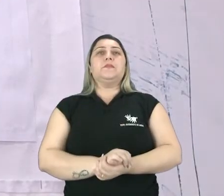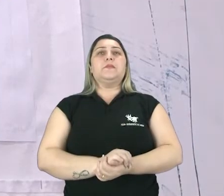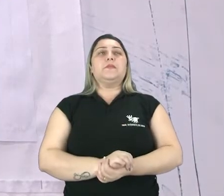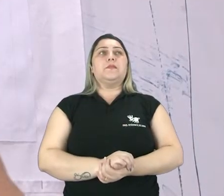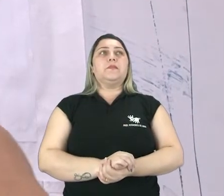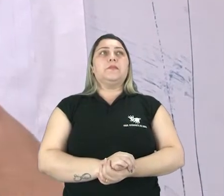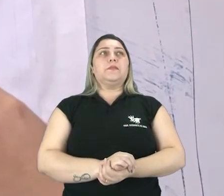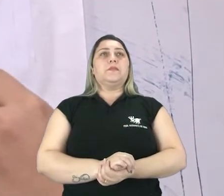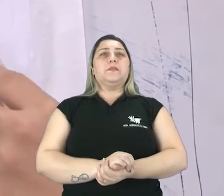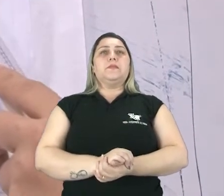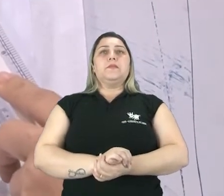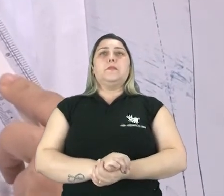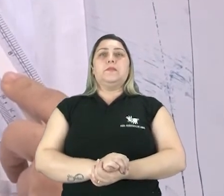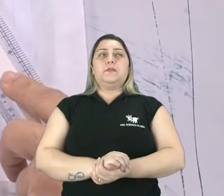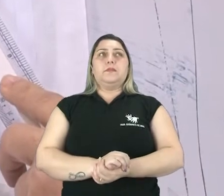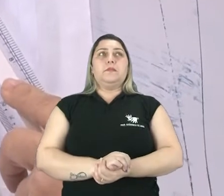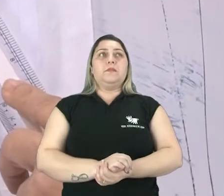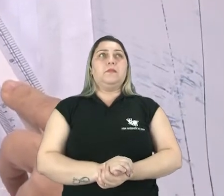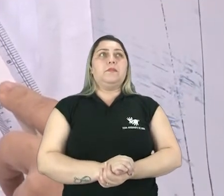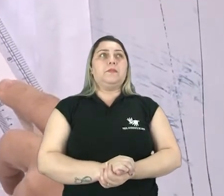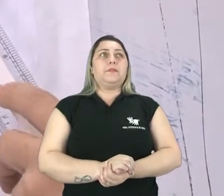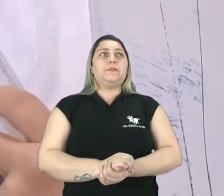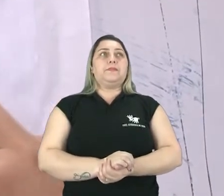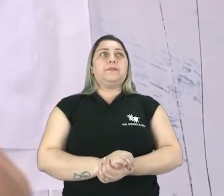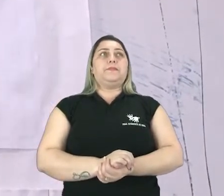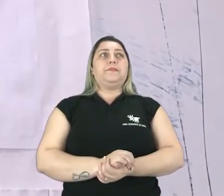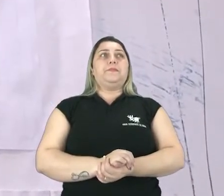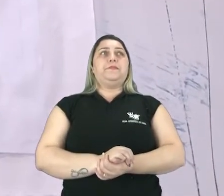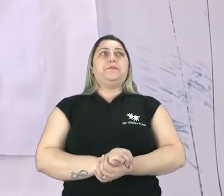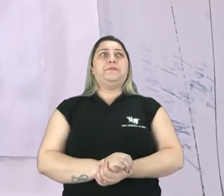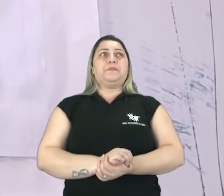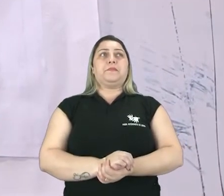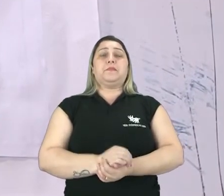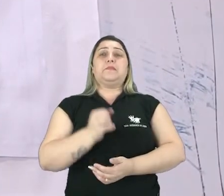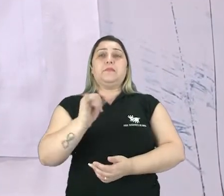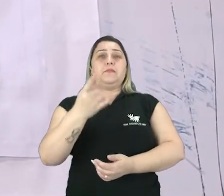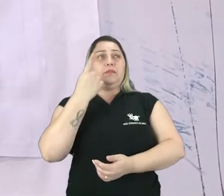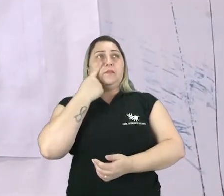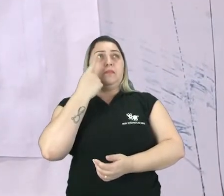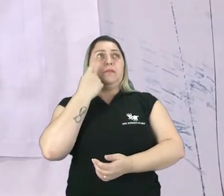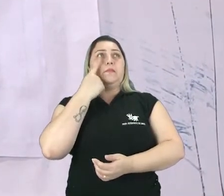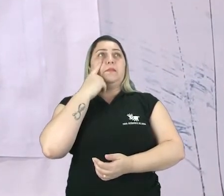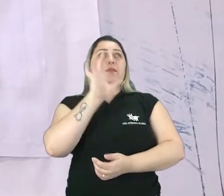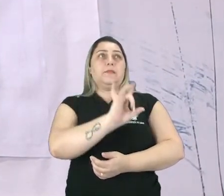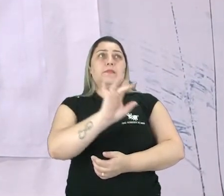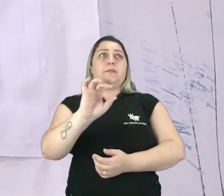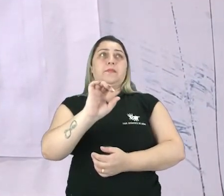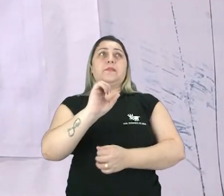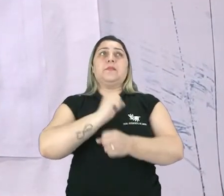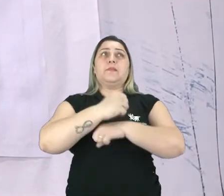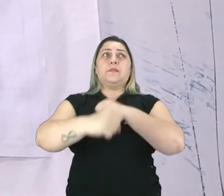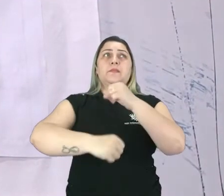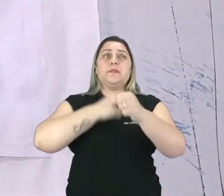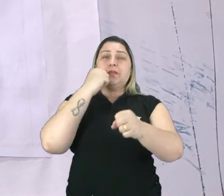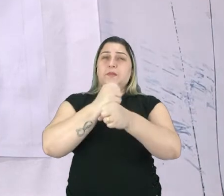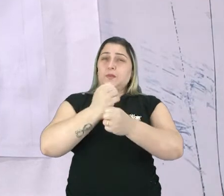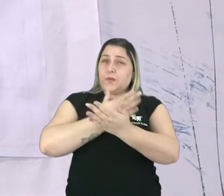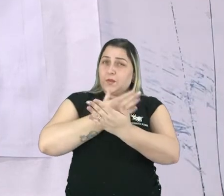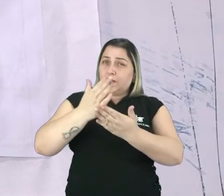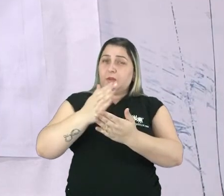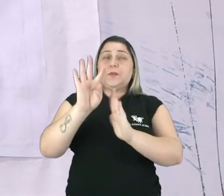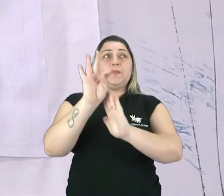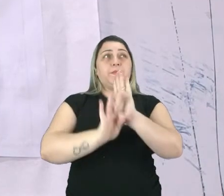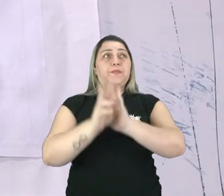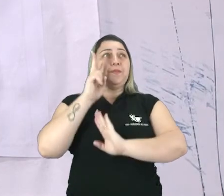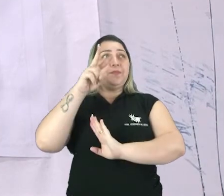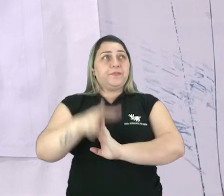Ó. Movimentos migratórios no Brasil. Se você observar aqui ó. A cada ano. Bem no início do texto. Você vai ver.